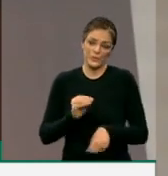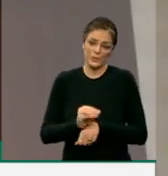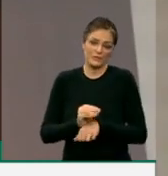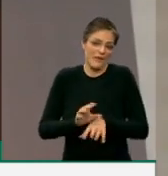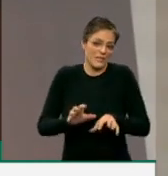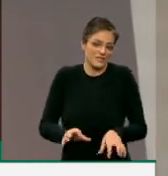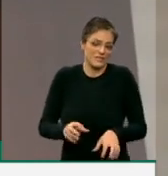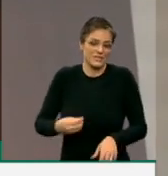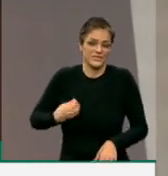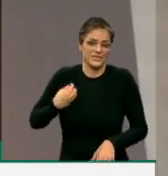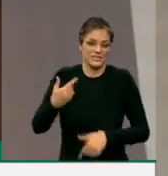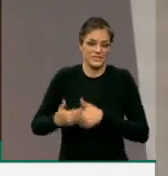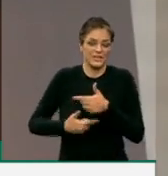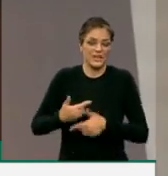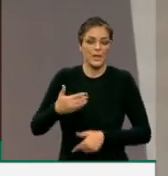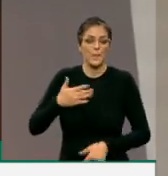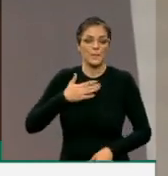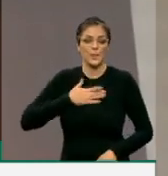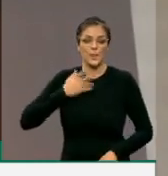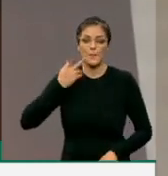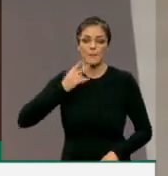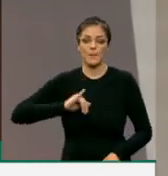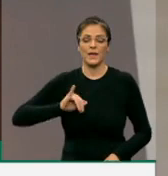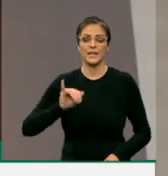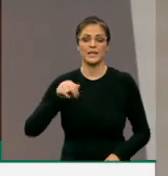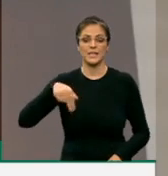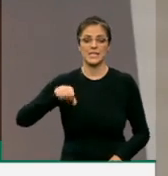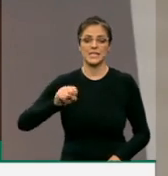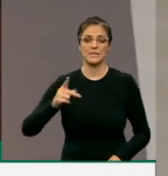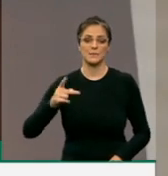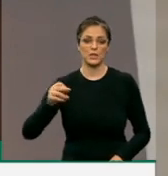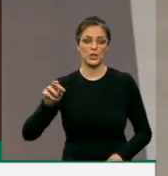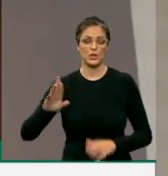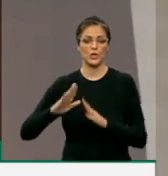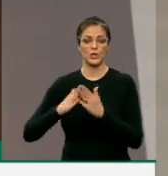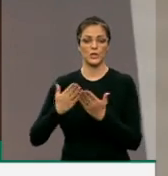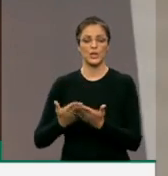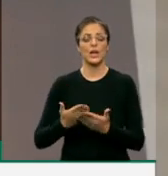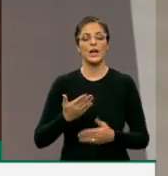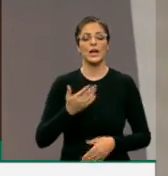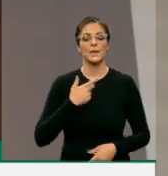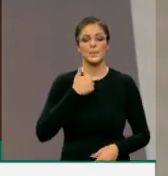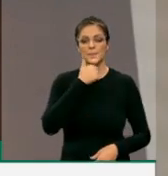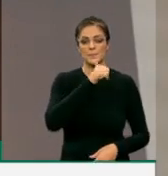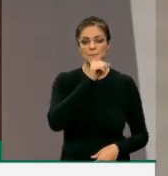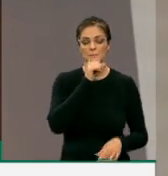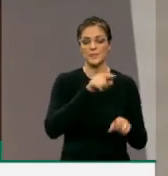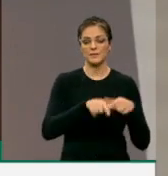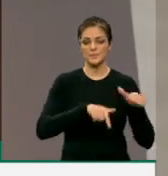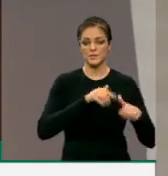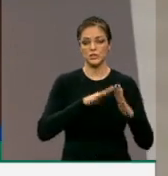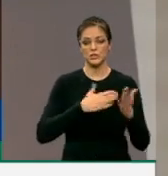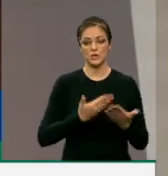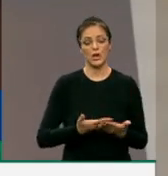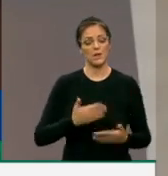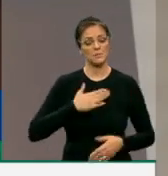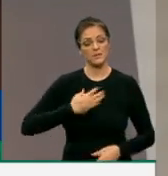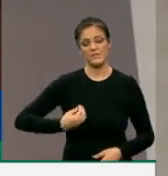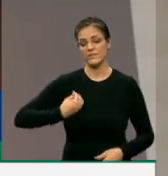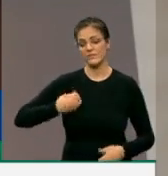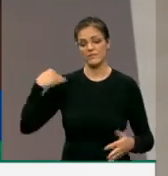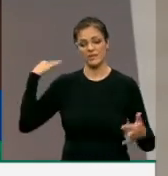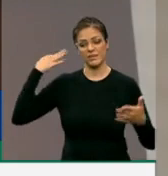e de uma secretária de colégio público. A minha vida familiar e a minha vida inteira profissional foi na defesa da